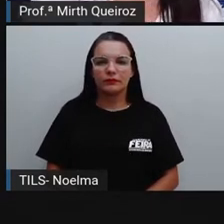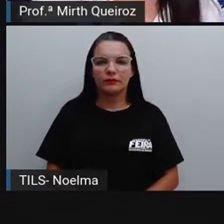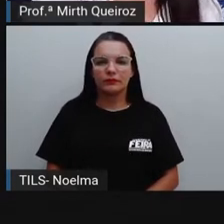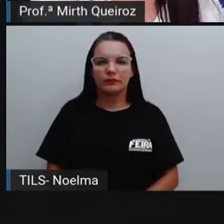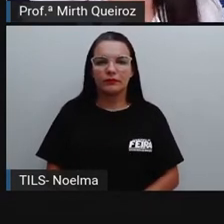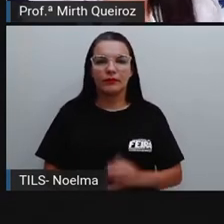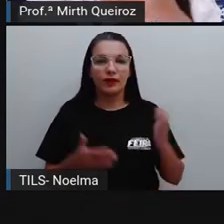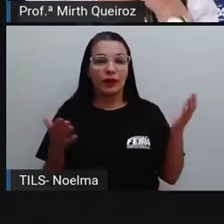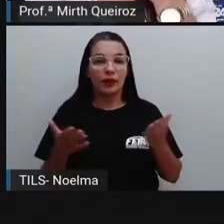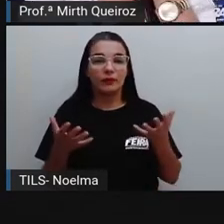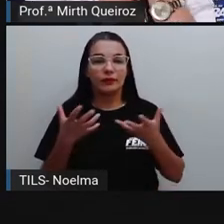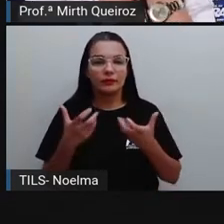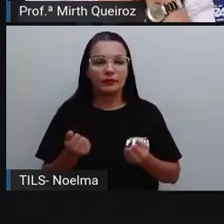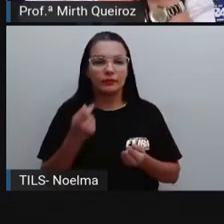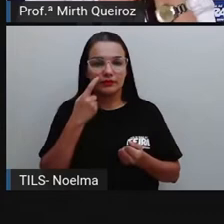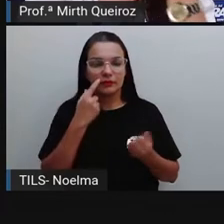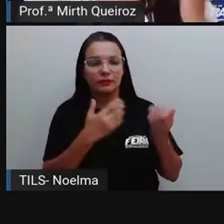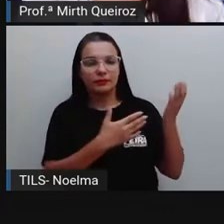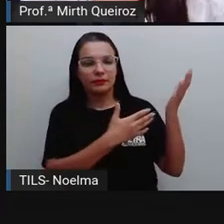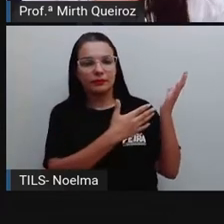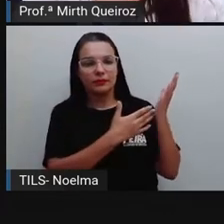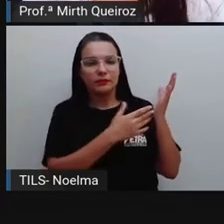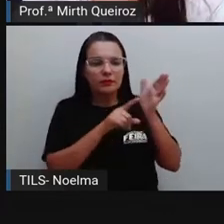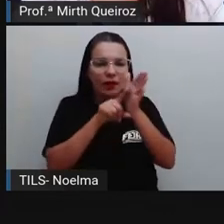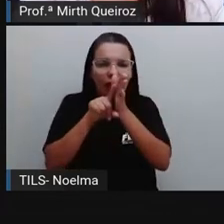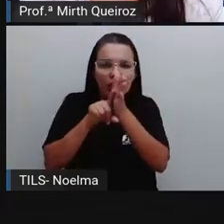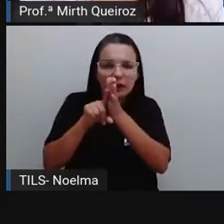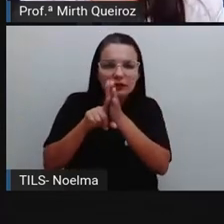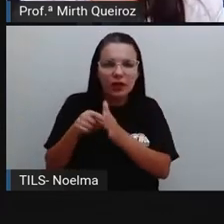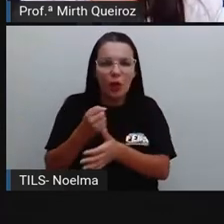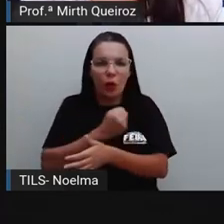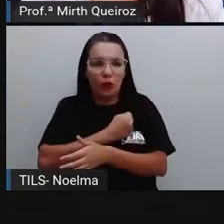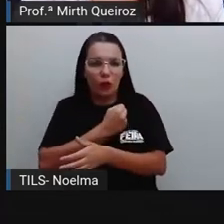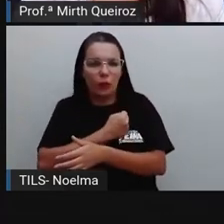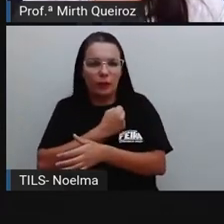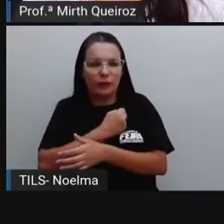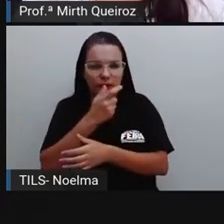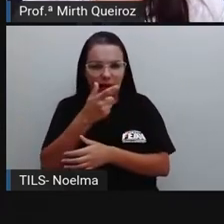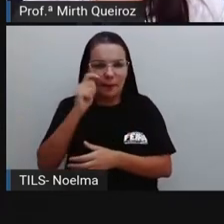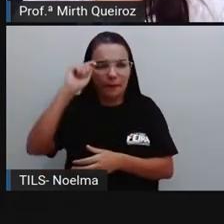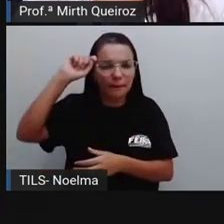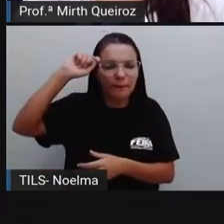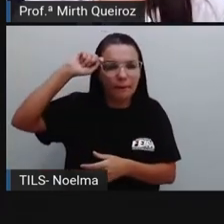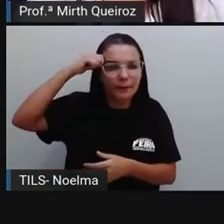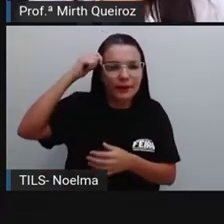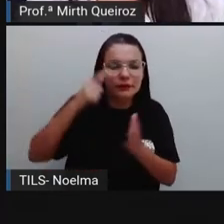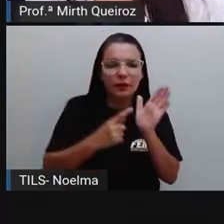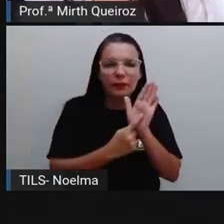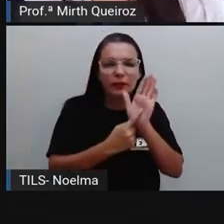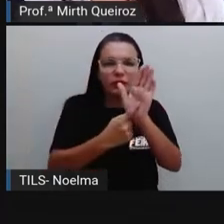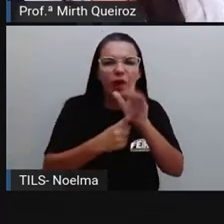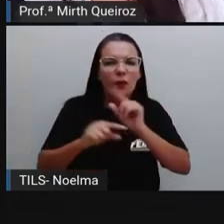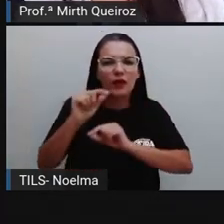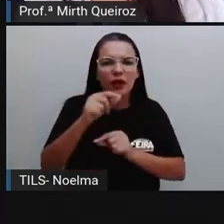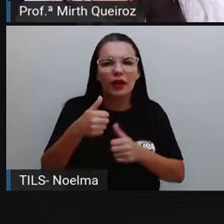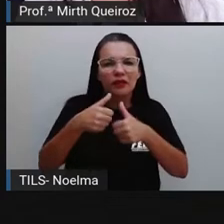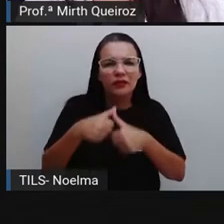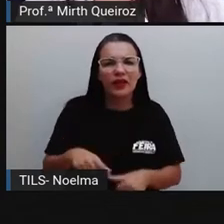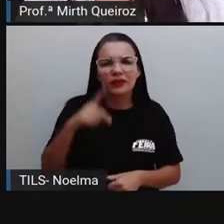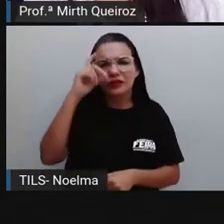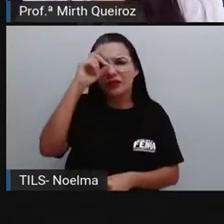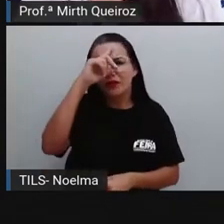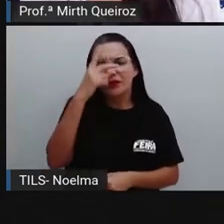Olha só, esse número. A gente analisando esse número de preto aqui, destacado, fica difícil para a gente fazer a